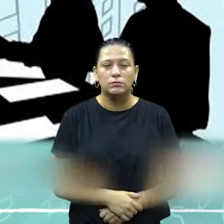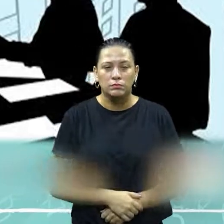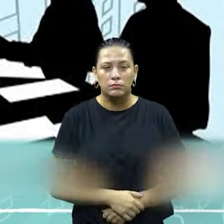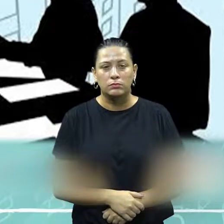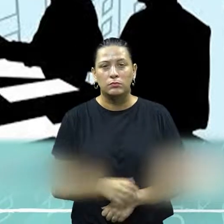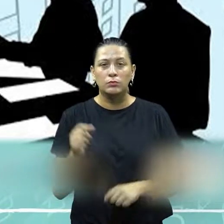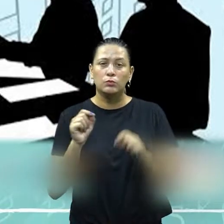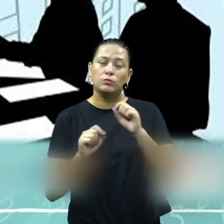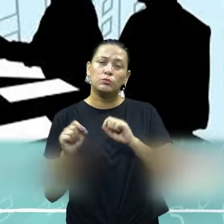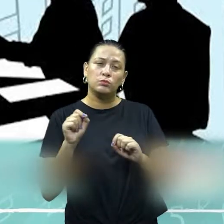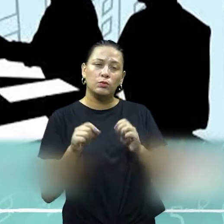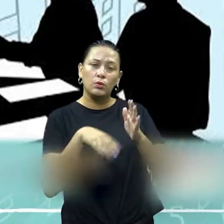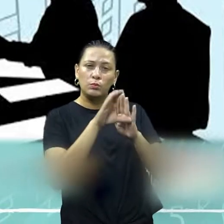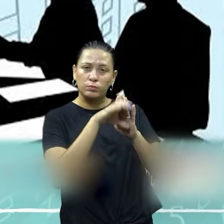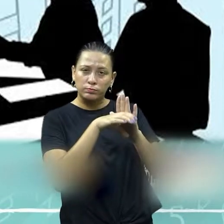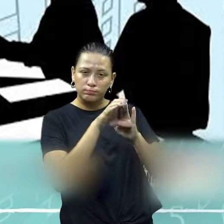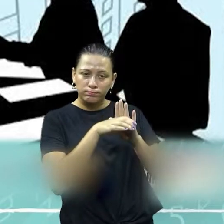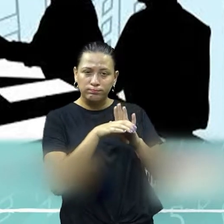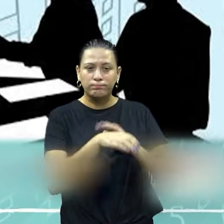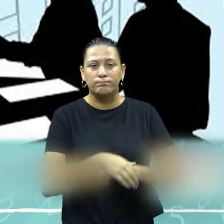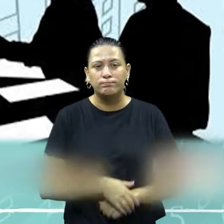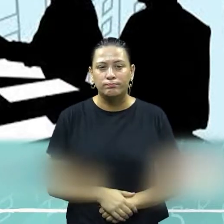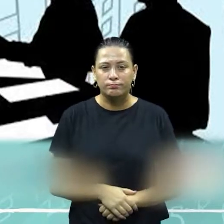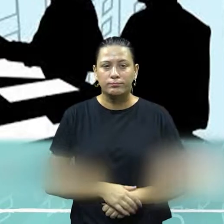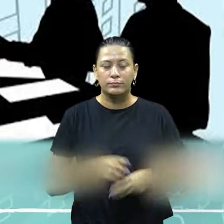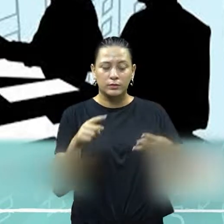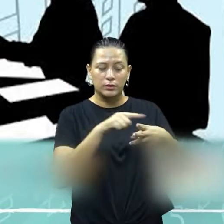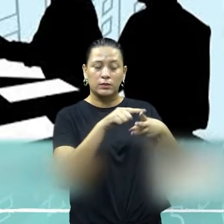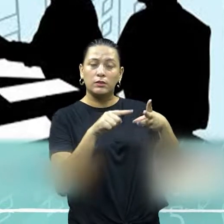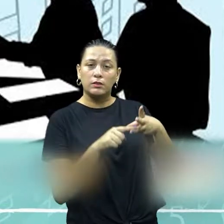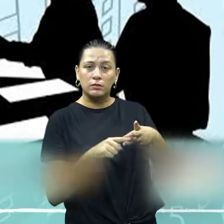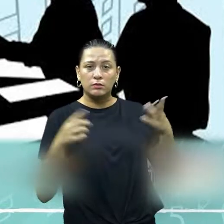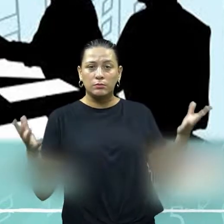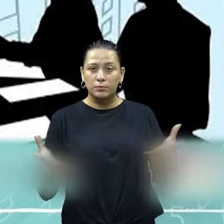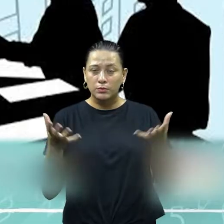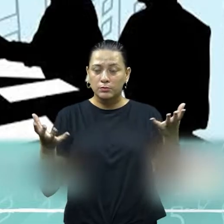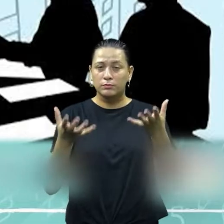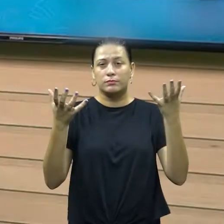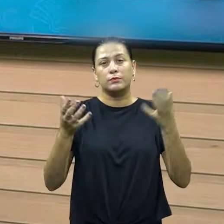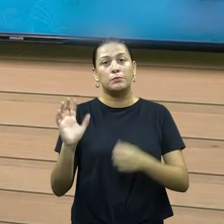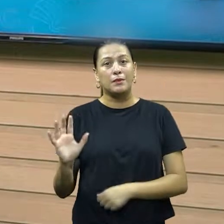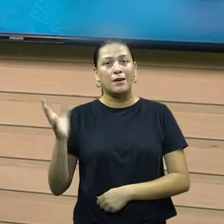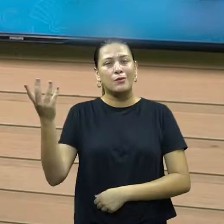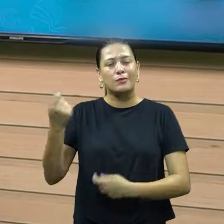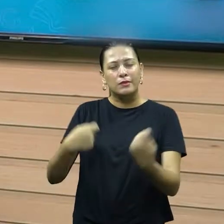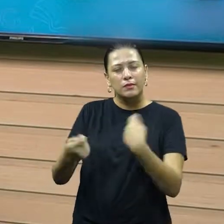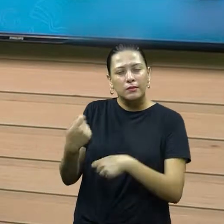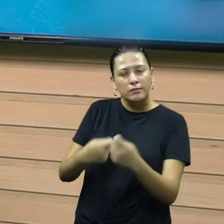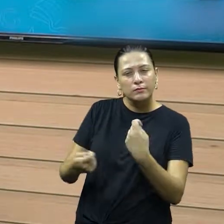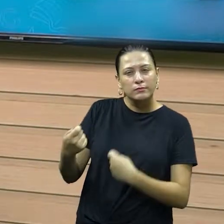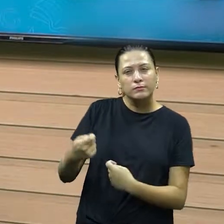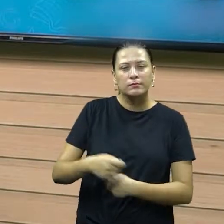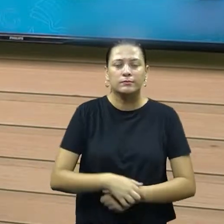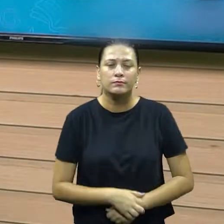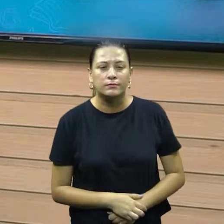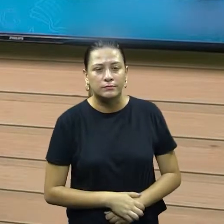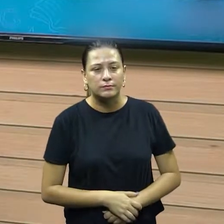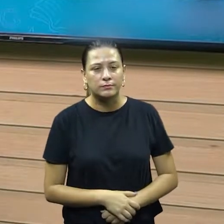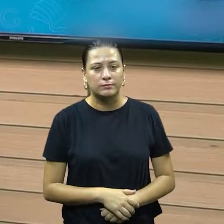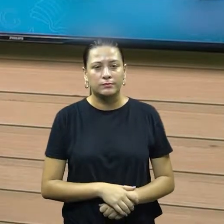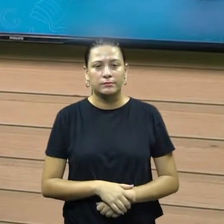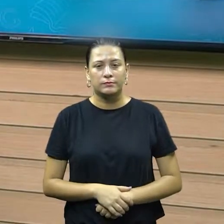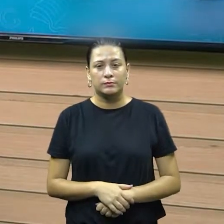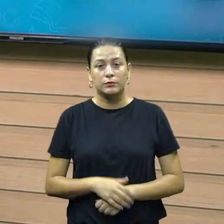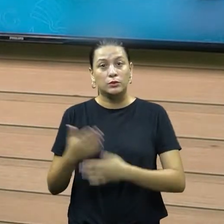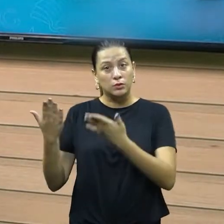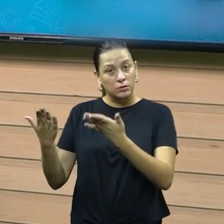Conceito, nós vamos ver as três motivações para que ocorra a negociação. Todos esses elementos, eles fazem